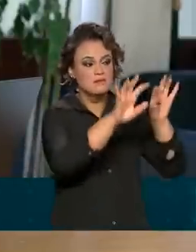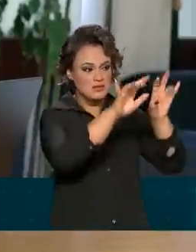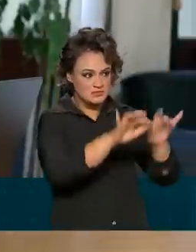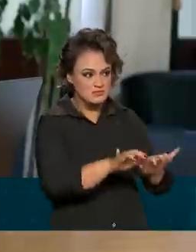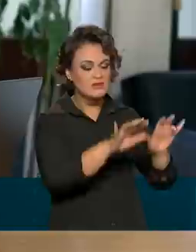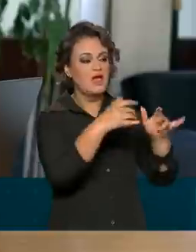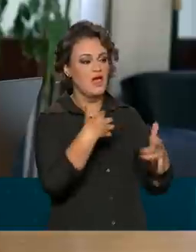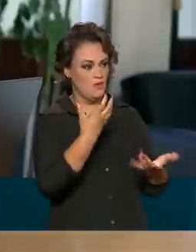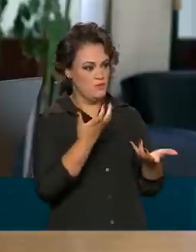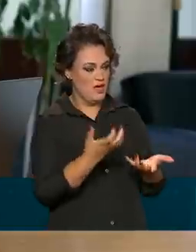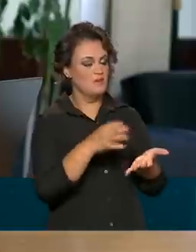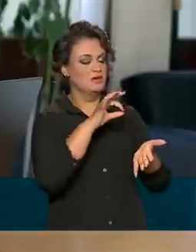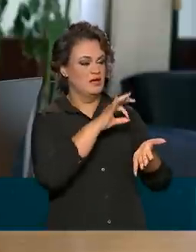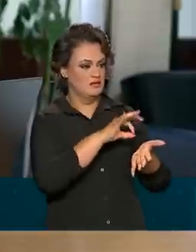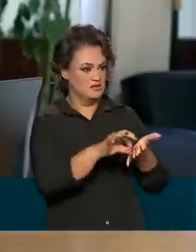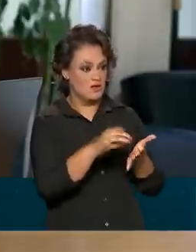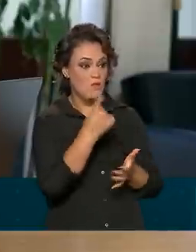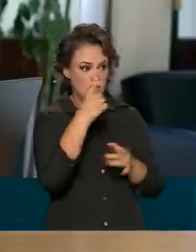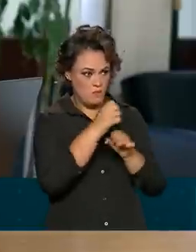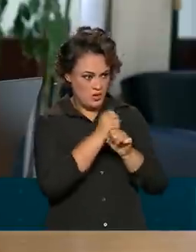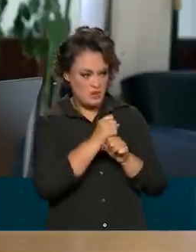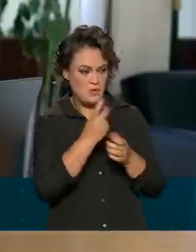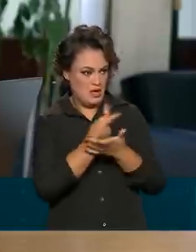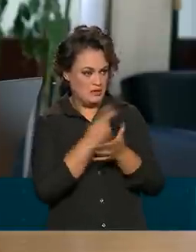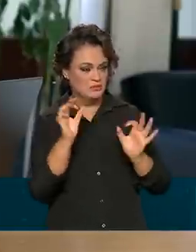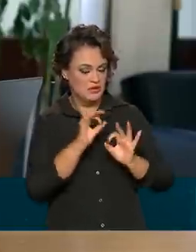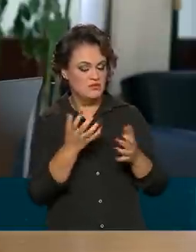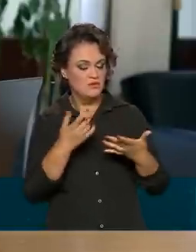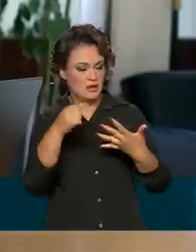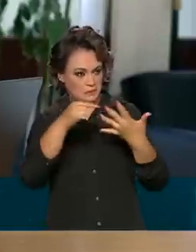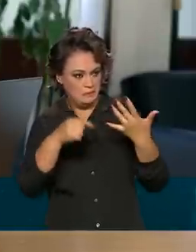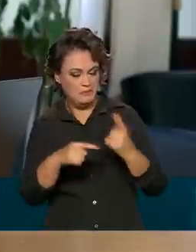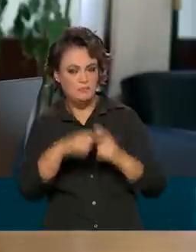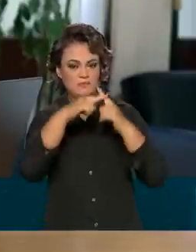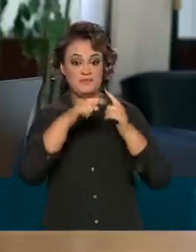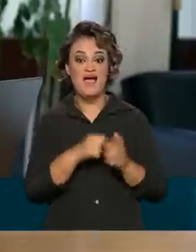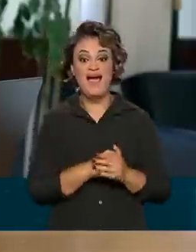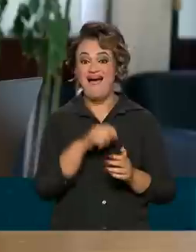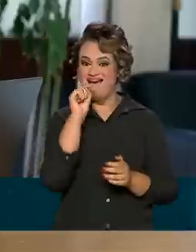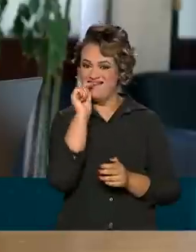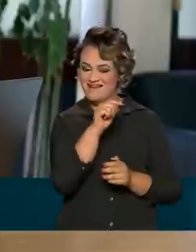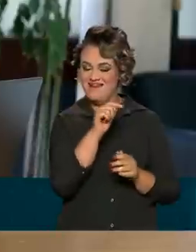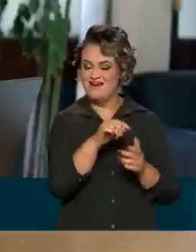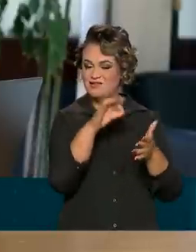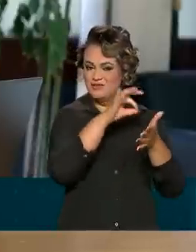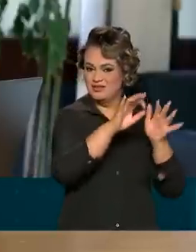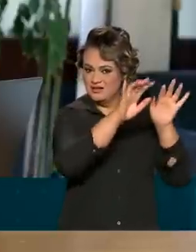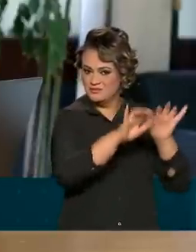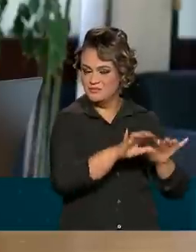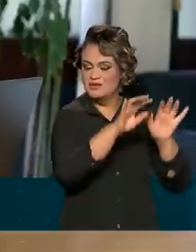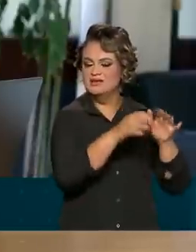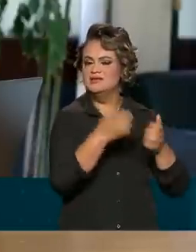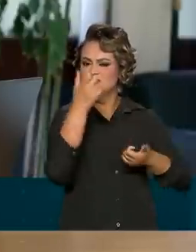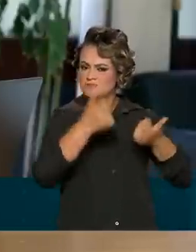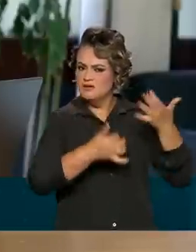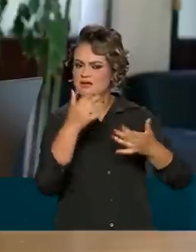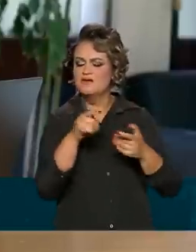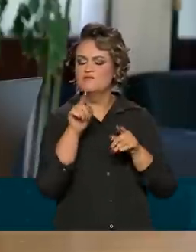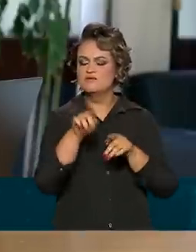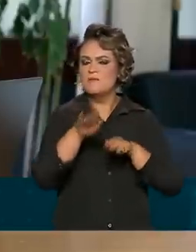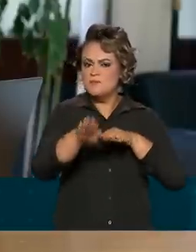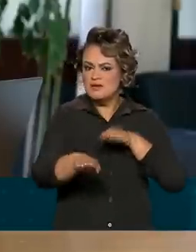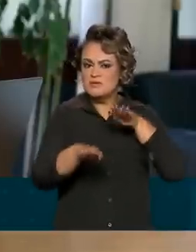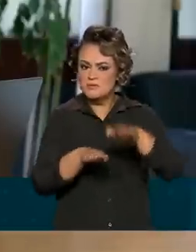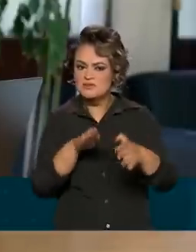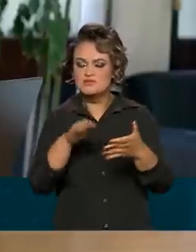vontade. A Secretaria Nacional de Trânsito regulamentará o processo de adesão ao cadastro, ou o passo a passo para que o condutor